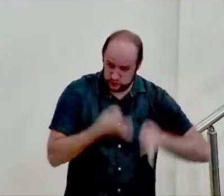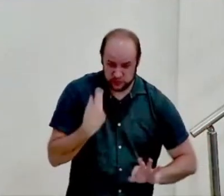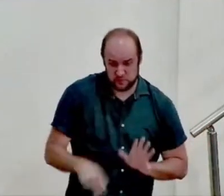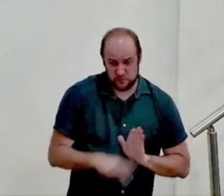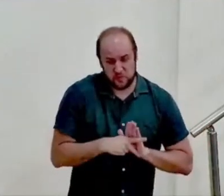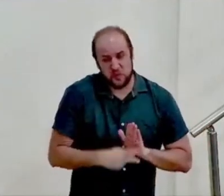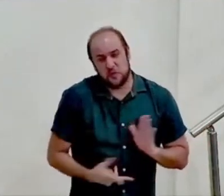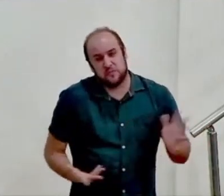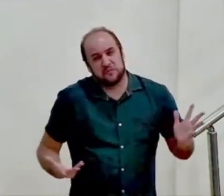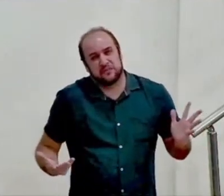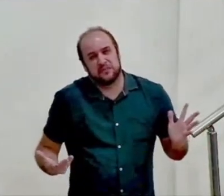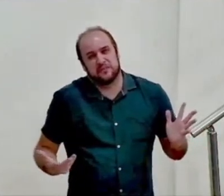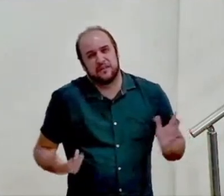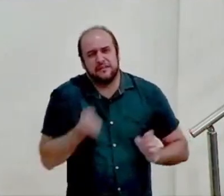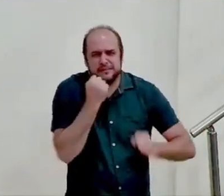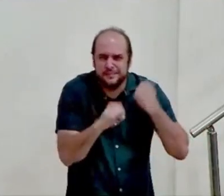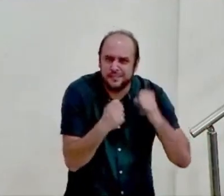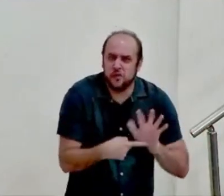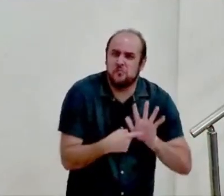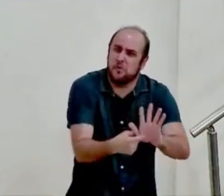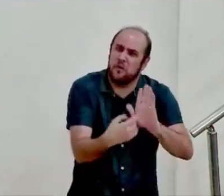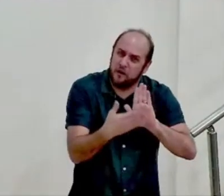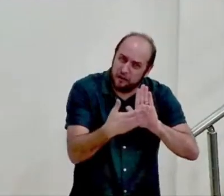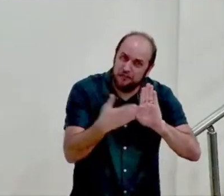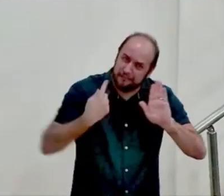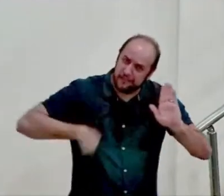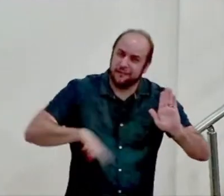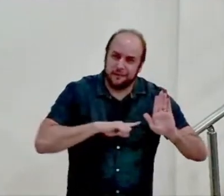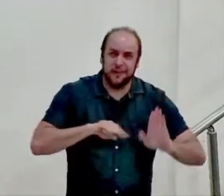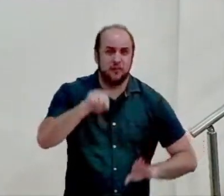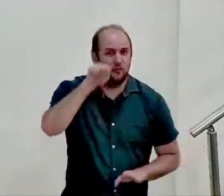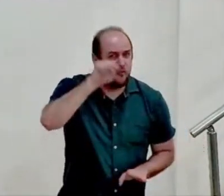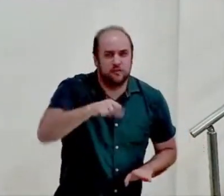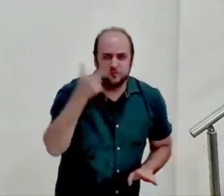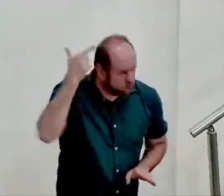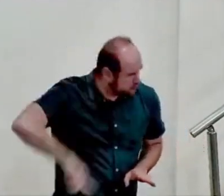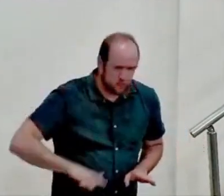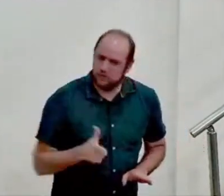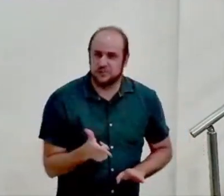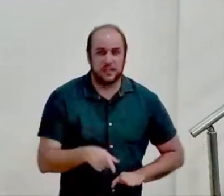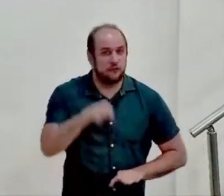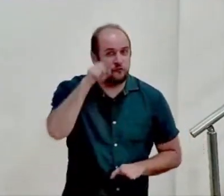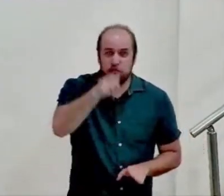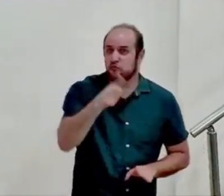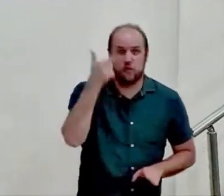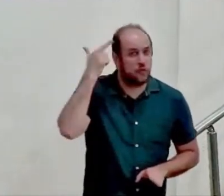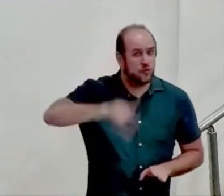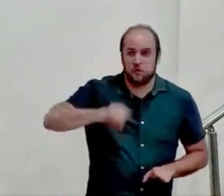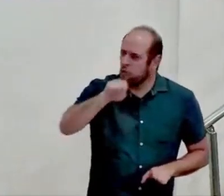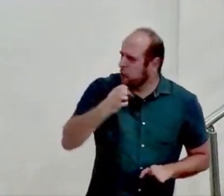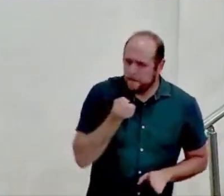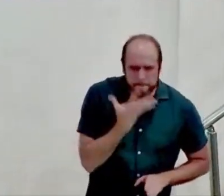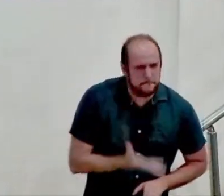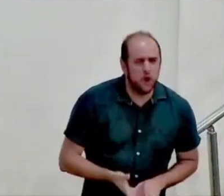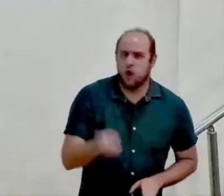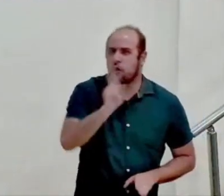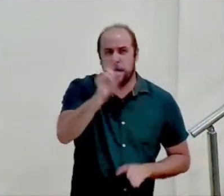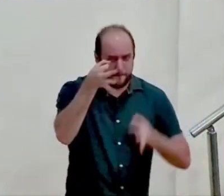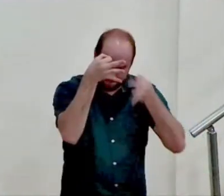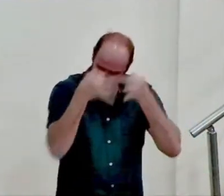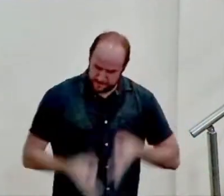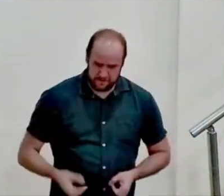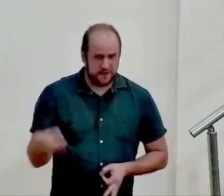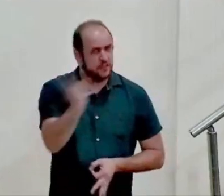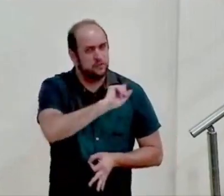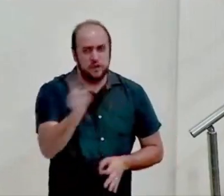é isso que este salmo está mostrando para nós você não é capaz você não é bom você não é perfeito